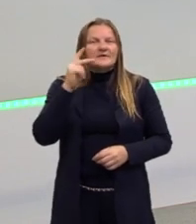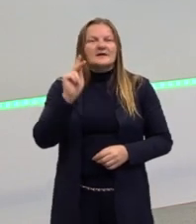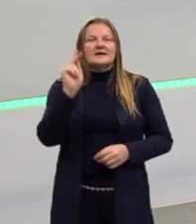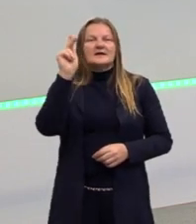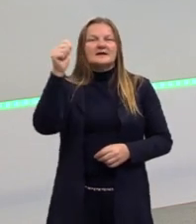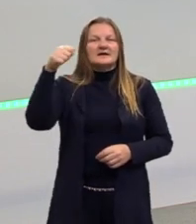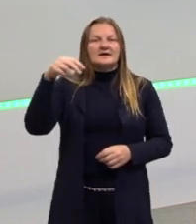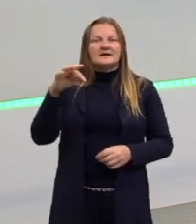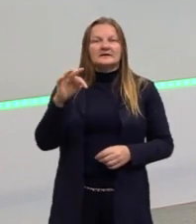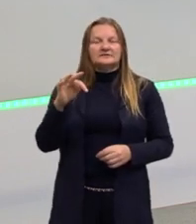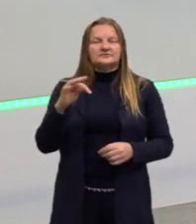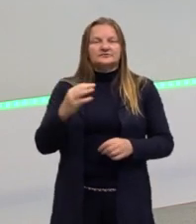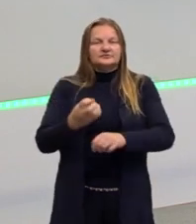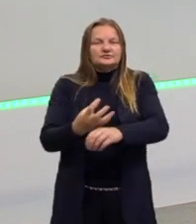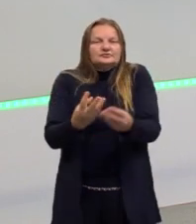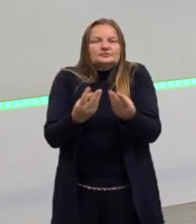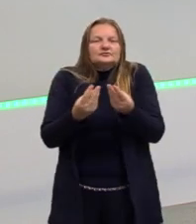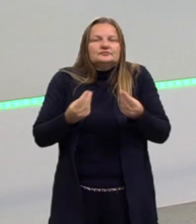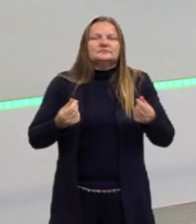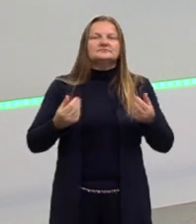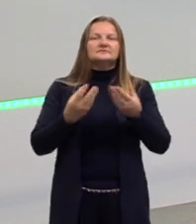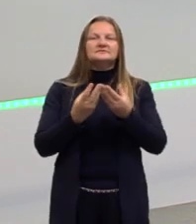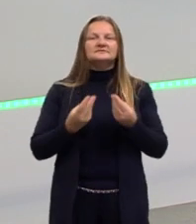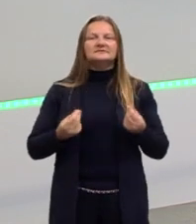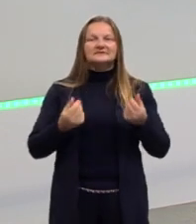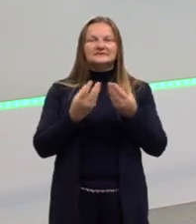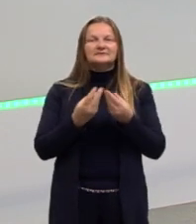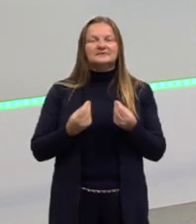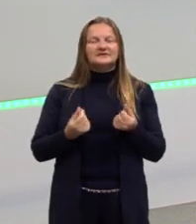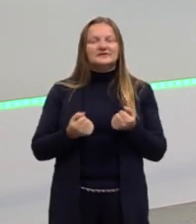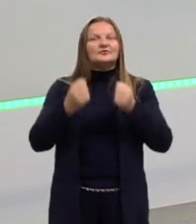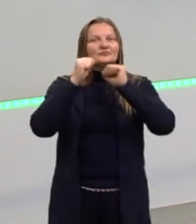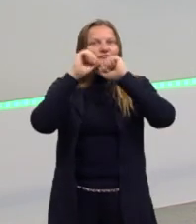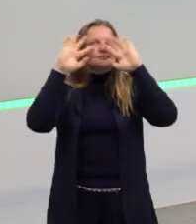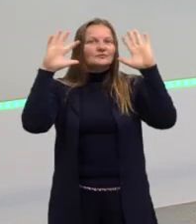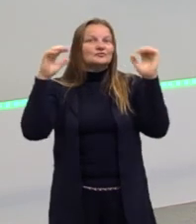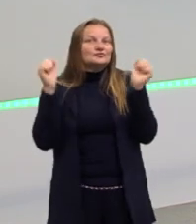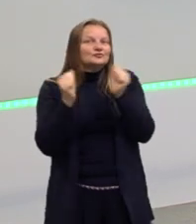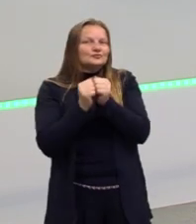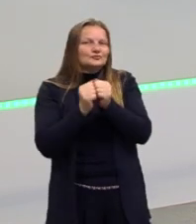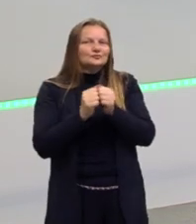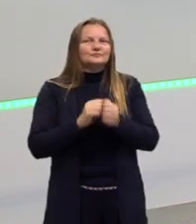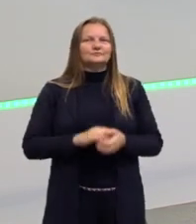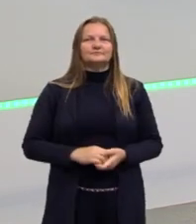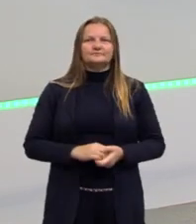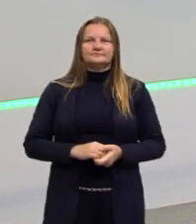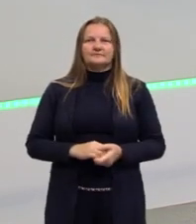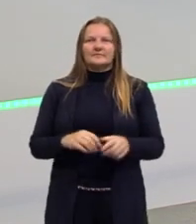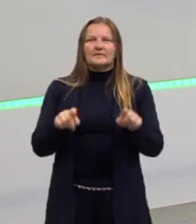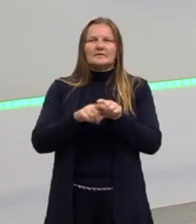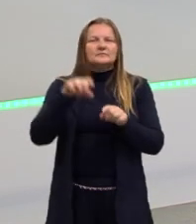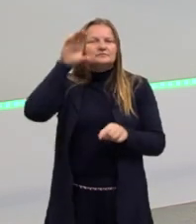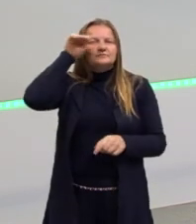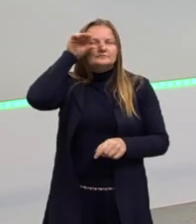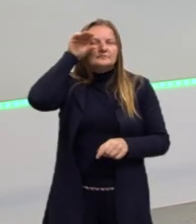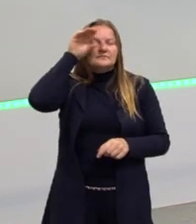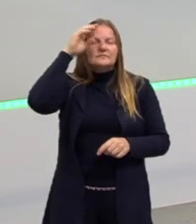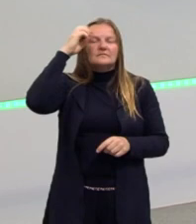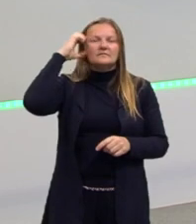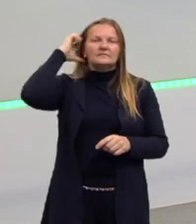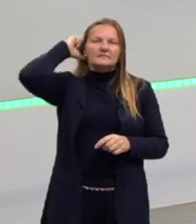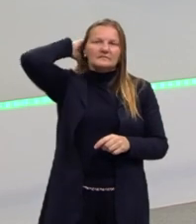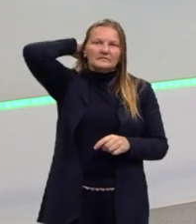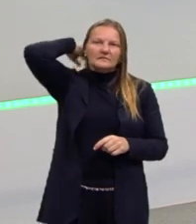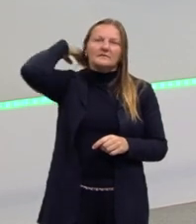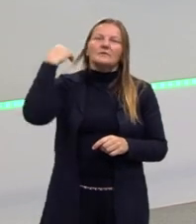sensibilidade e o desenvolvimento do entendimento. Outra coisa, olha só. O observador faz o caminho inverso.